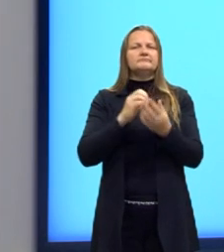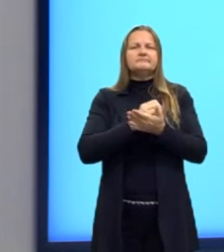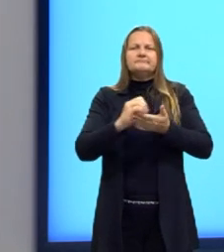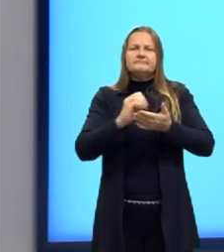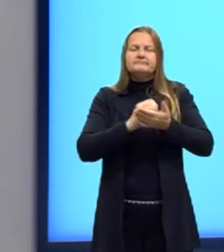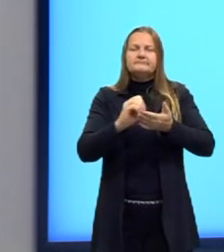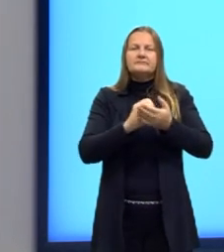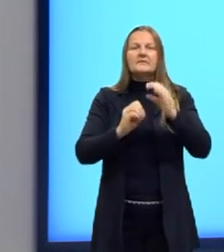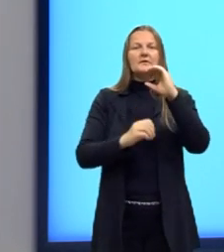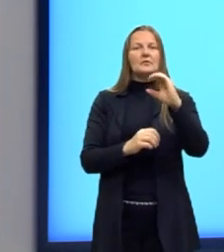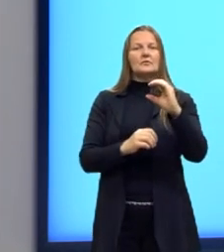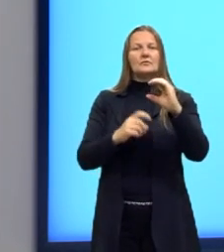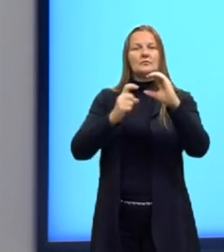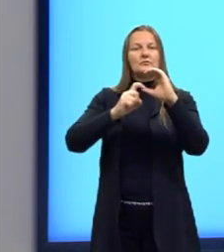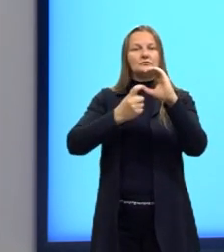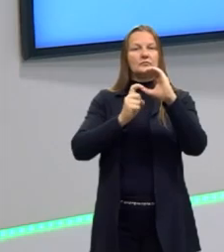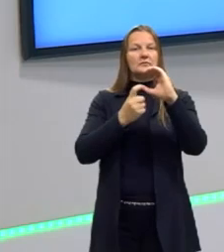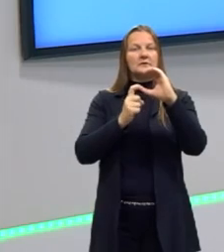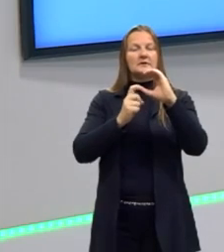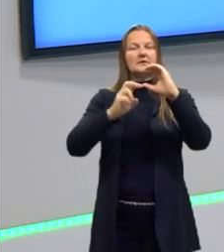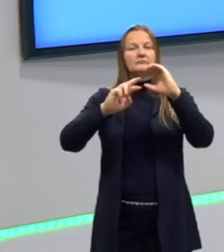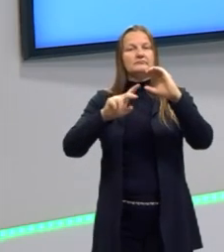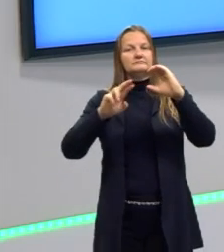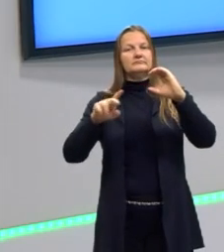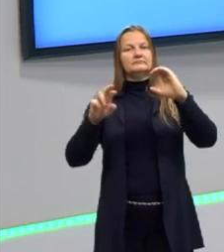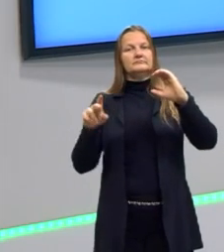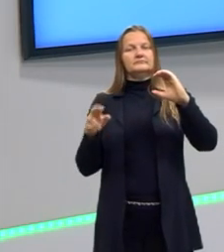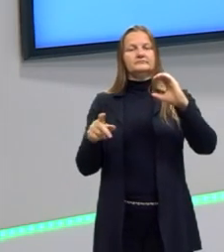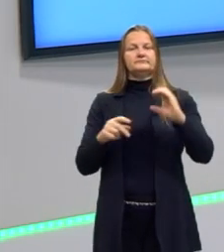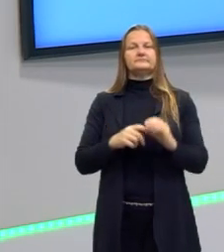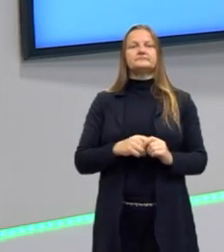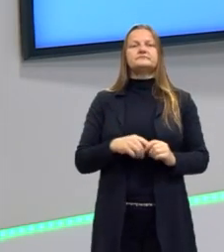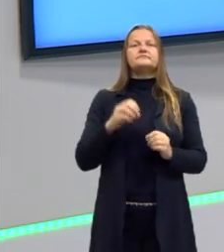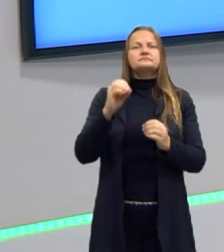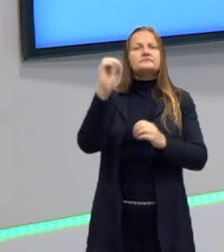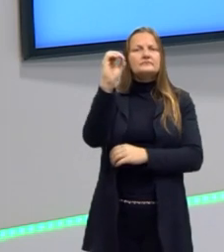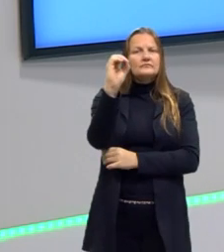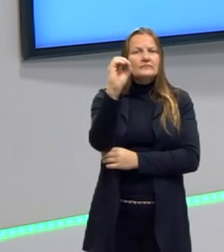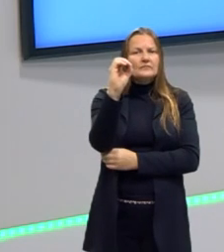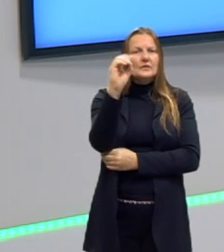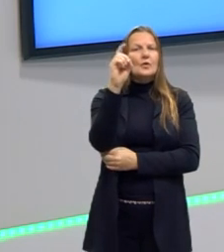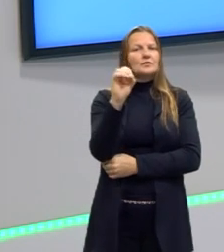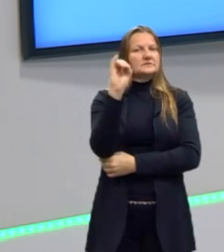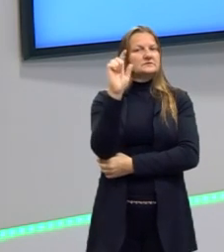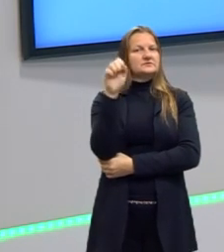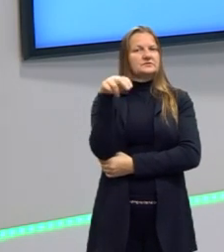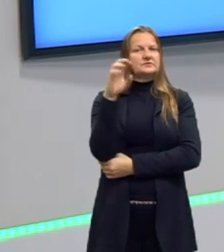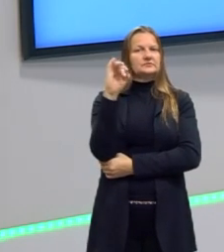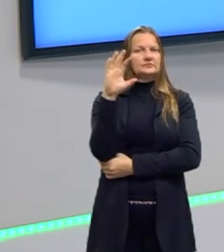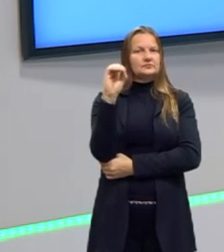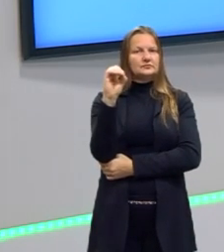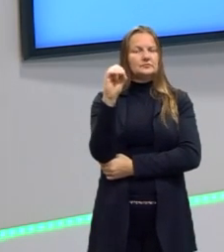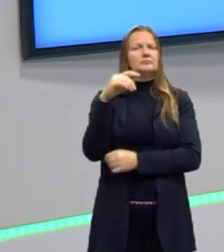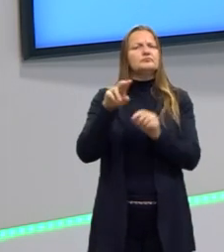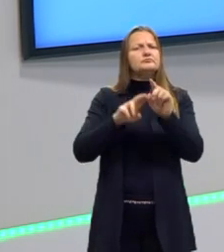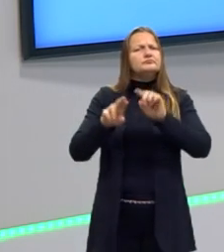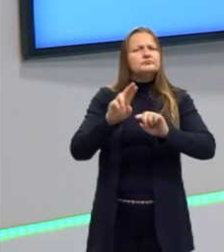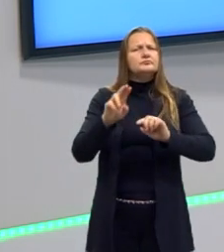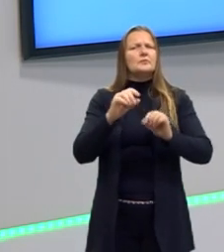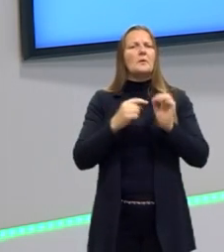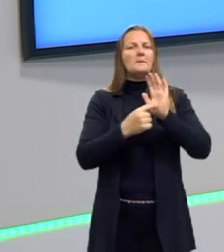de cadeia heterogênea. Até agora, o oxigênio, né, que é um étero, pode ser considerado um éteroátomo, ele